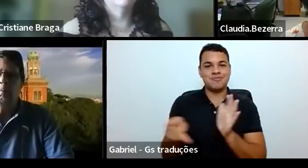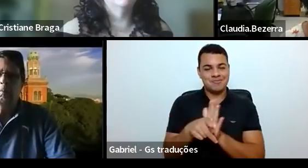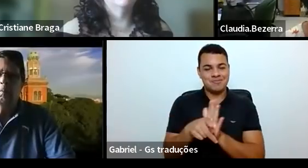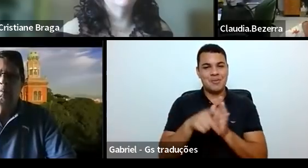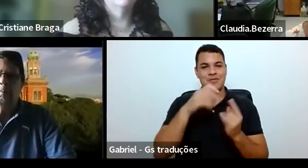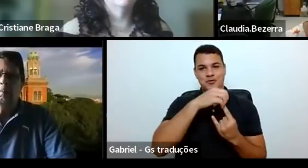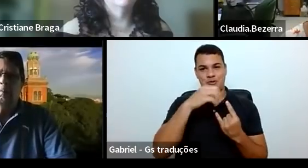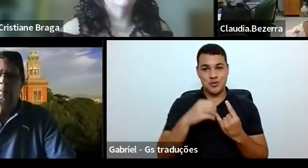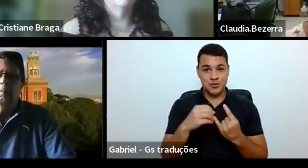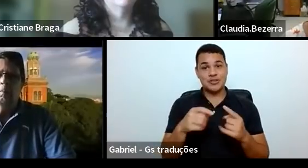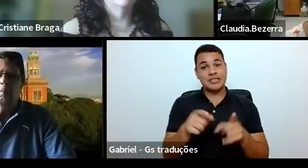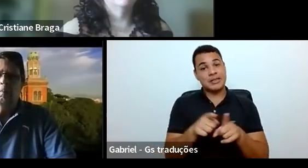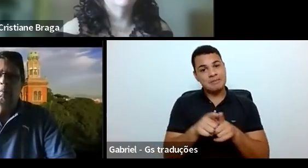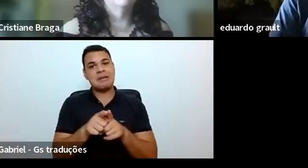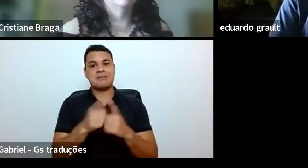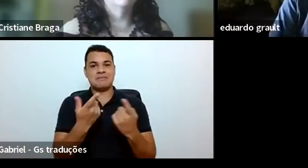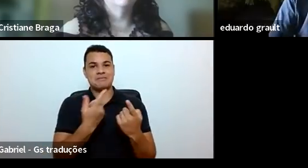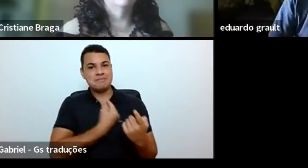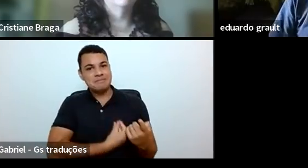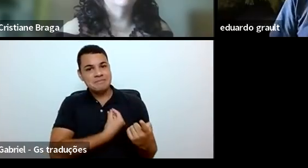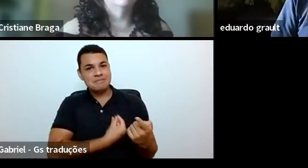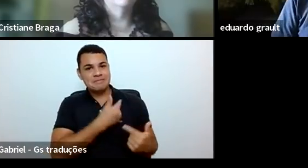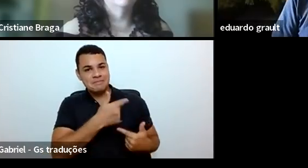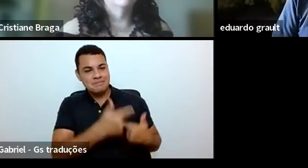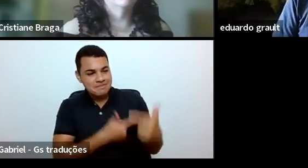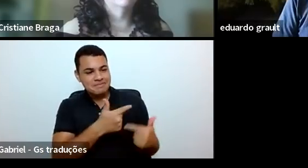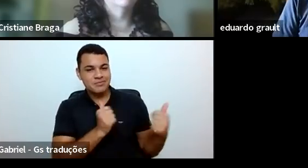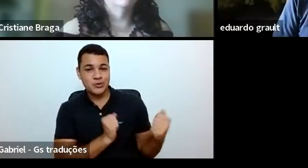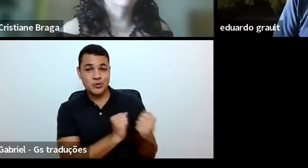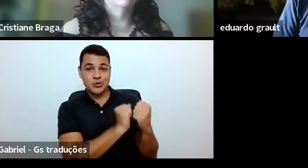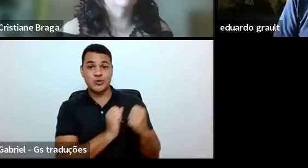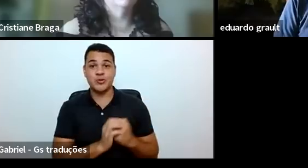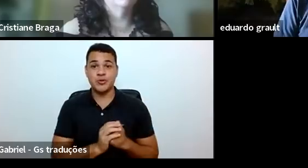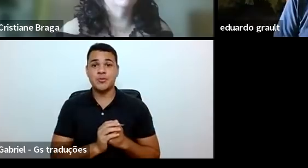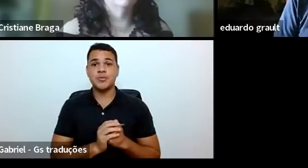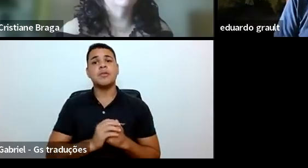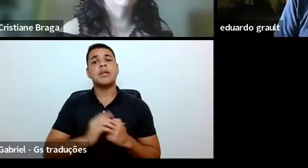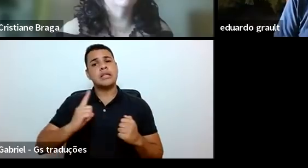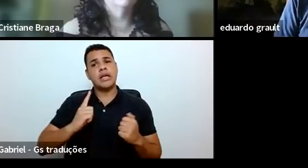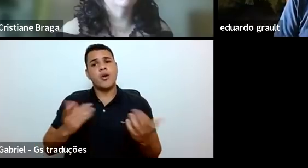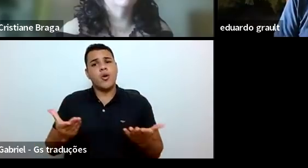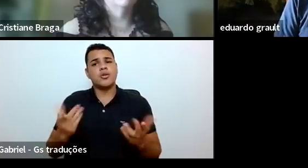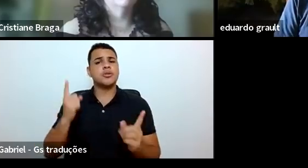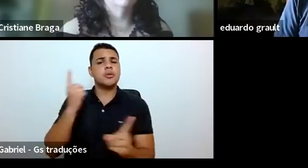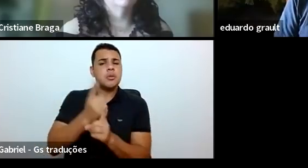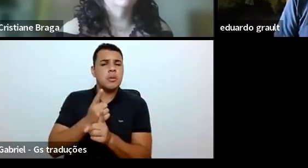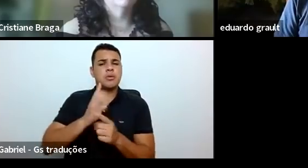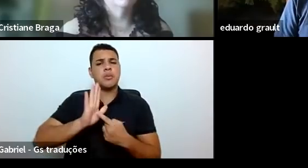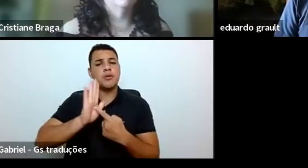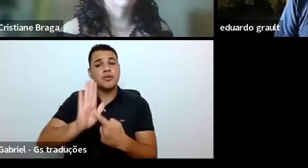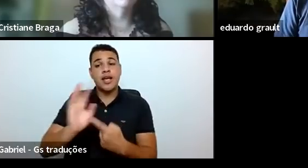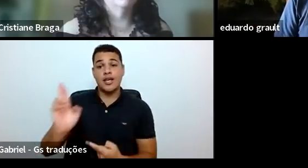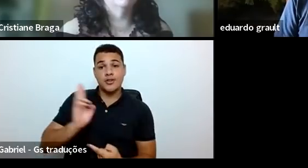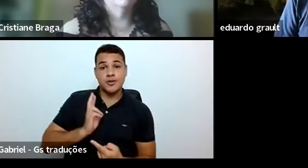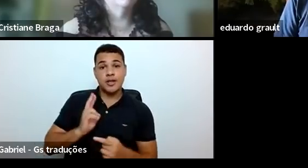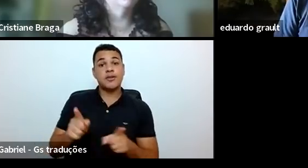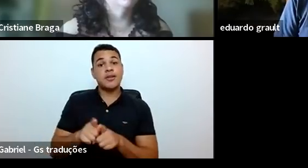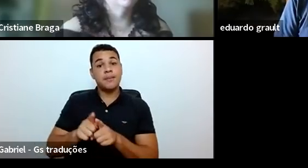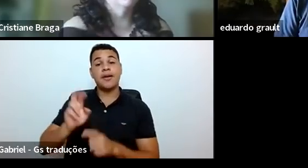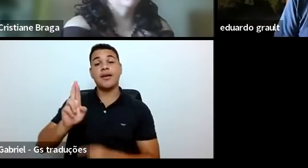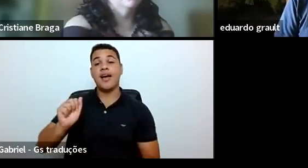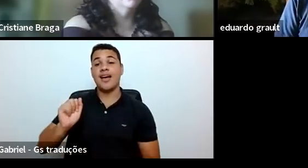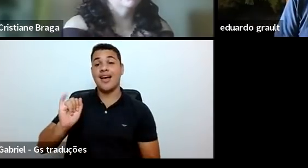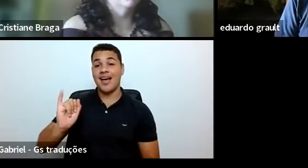história. Mais do que um encontro para apresentação de resultados e avaliação, a RAIC proporciona aos alunos a